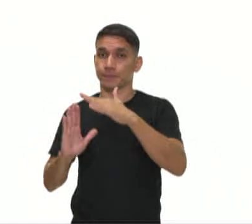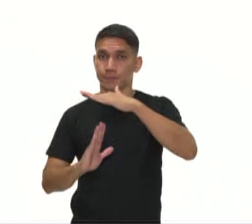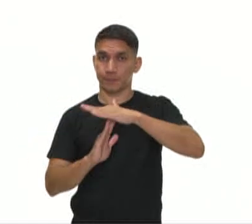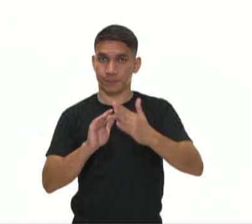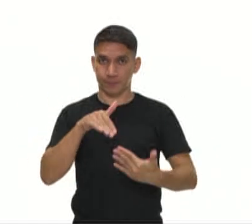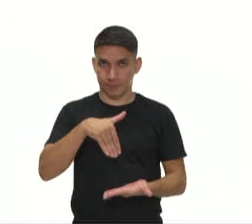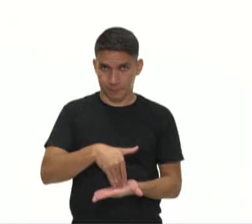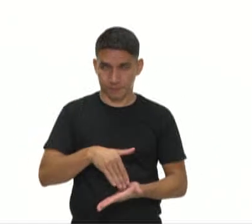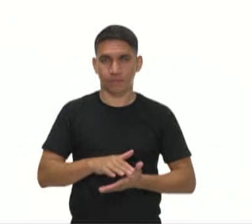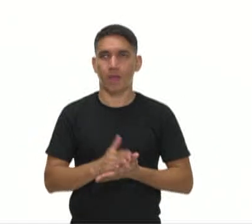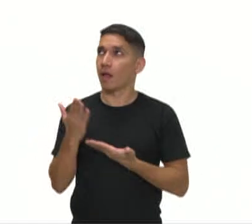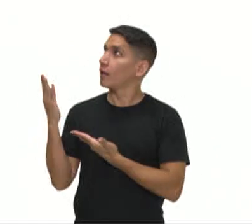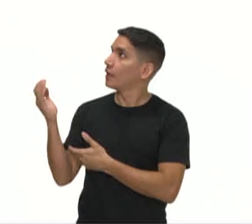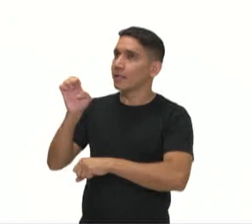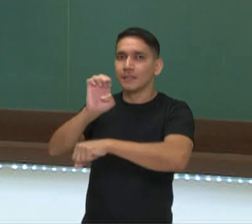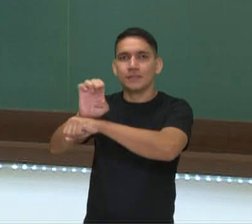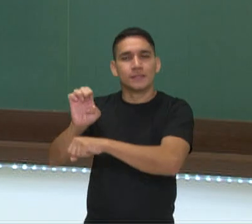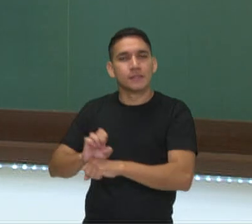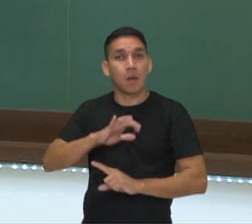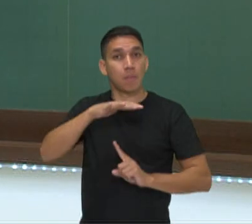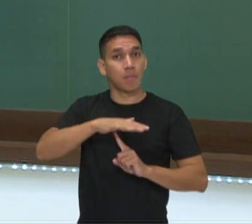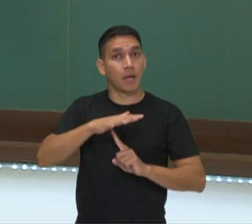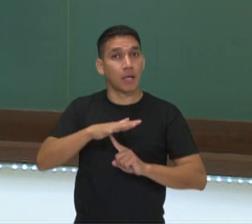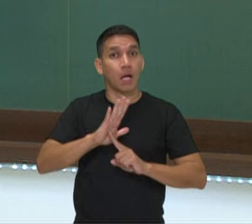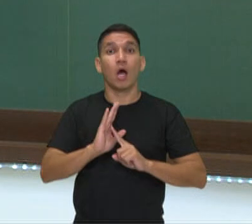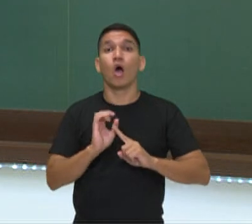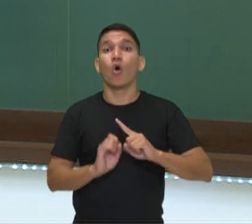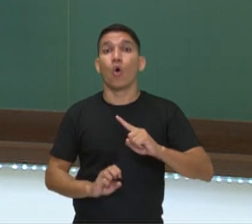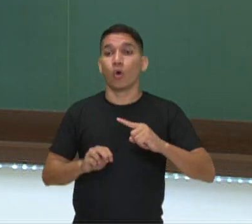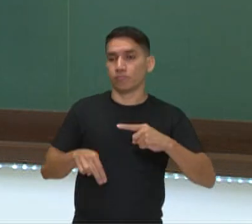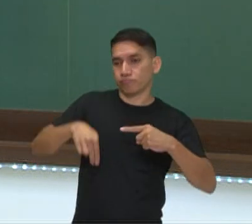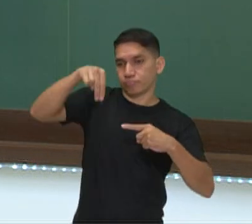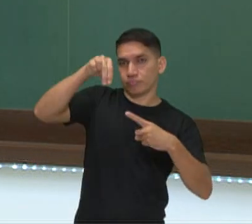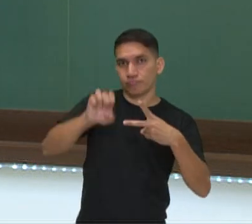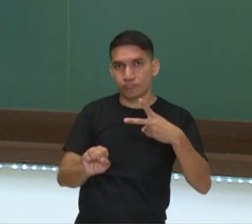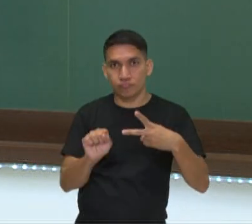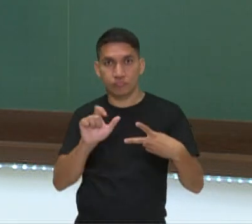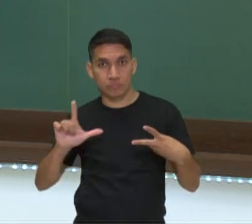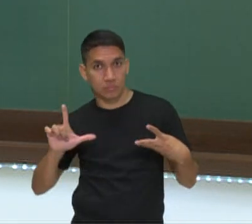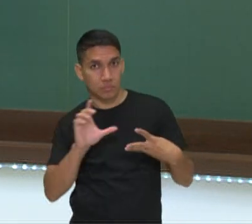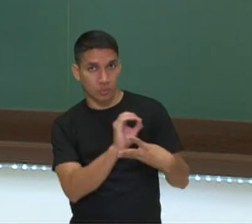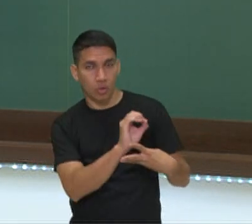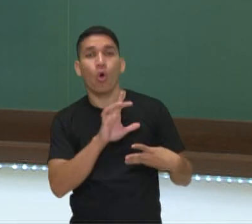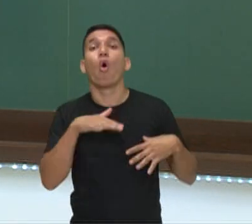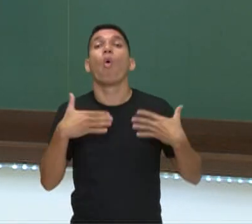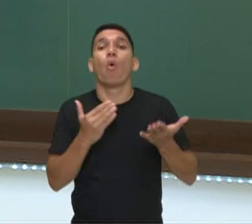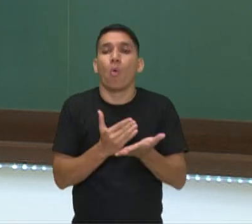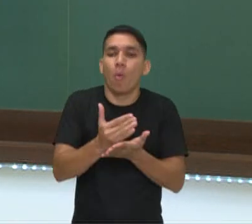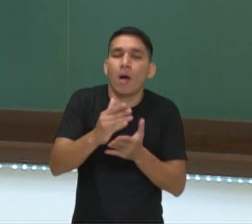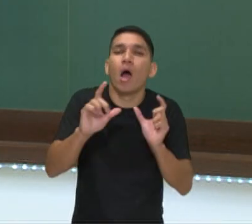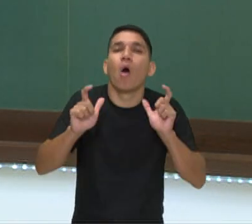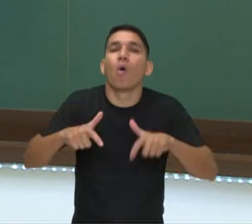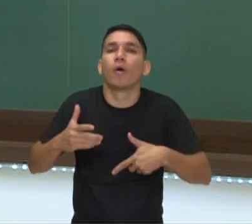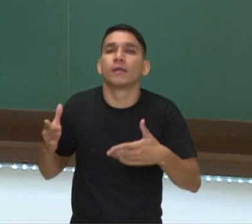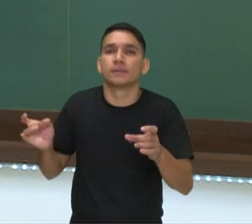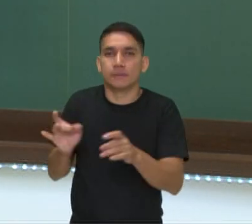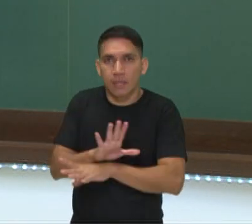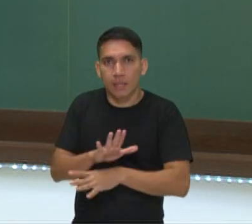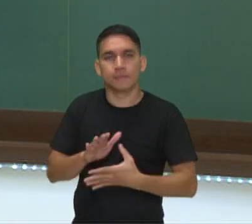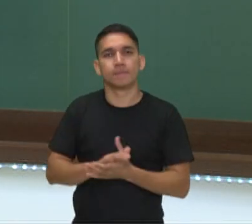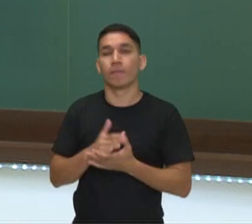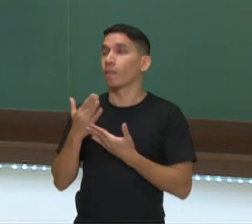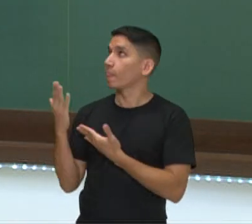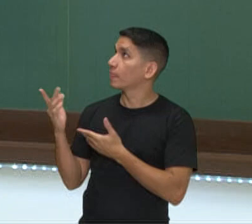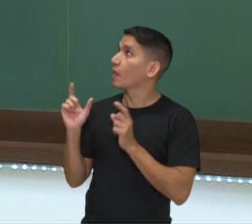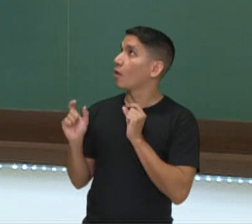Aqui, o Estado do Paraná, os pontos extremos, ou seja, onde o Paraná começa, onde o Paraná termina, ok? Então, aqui